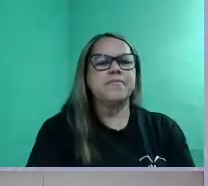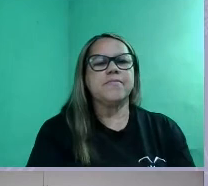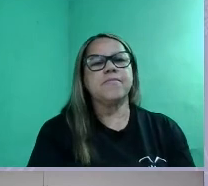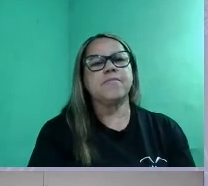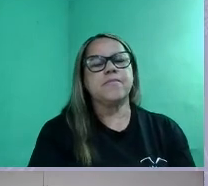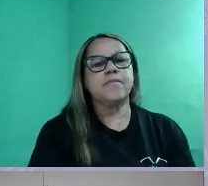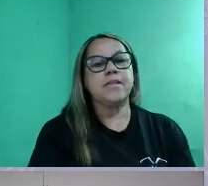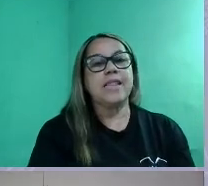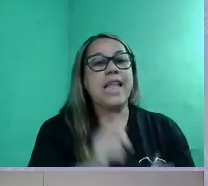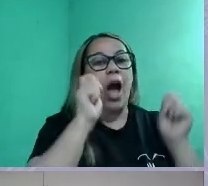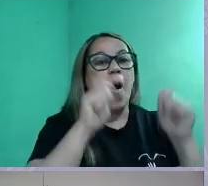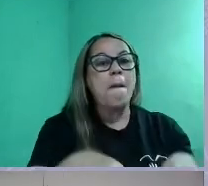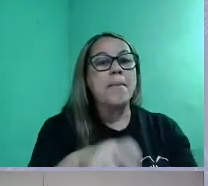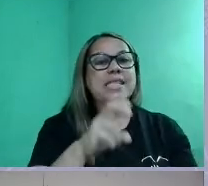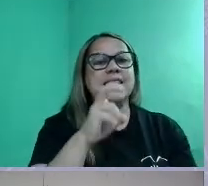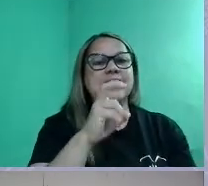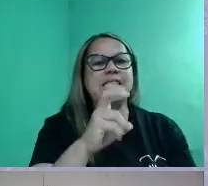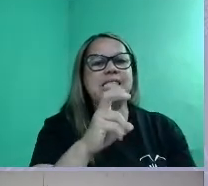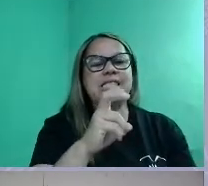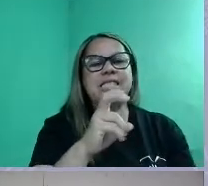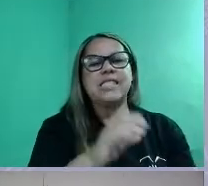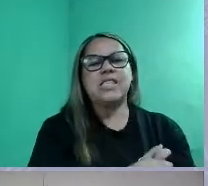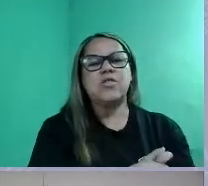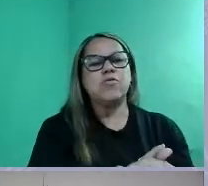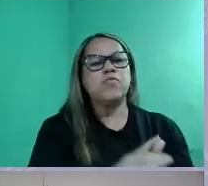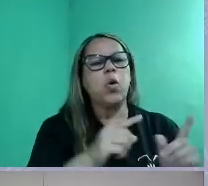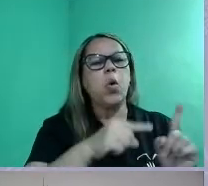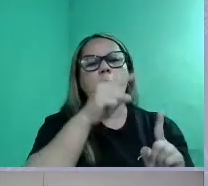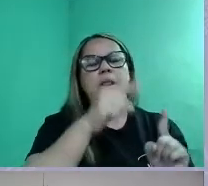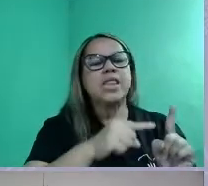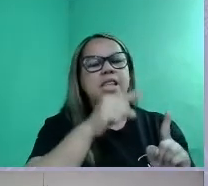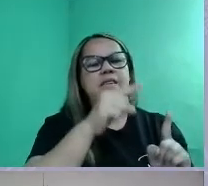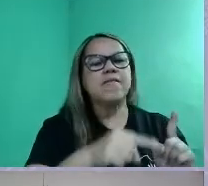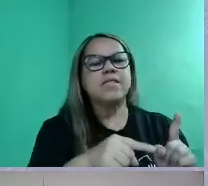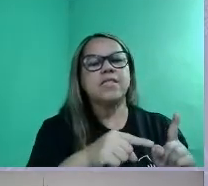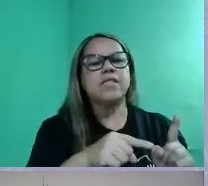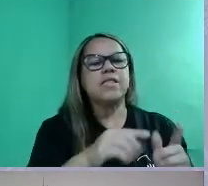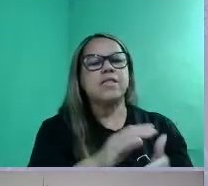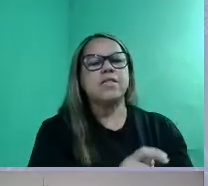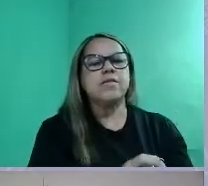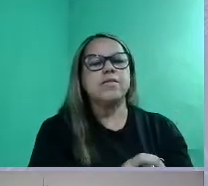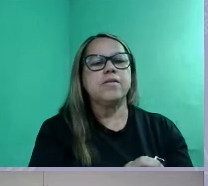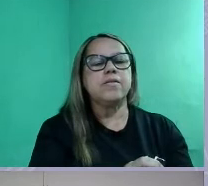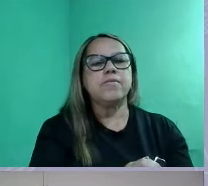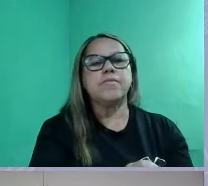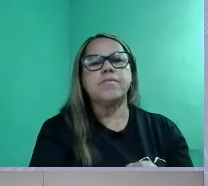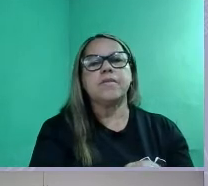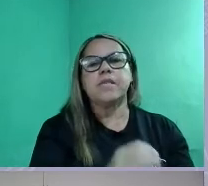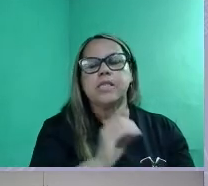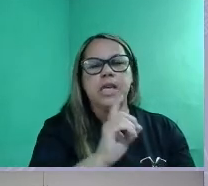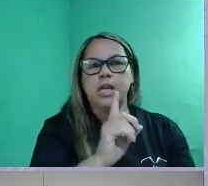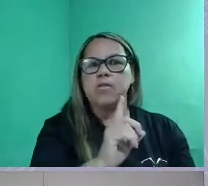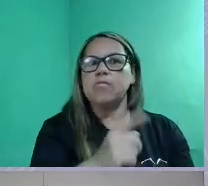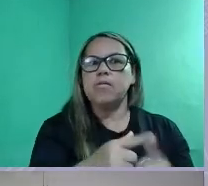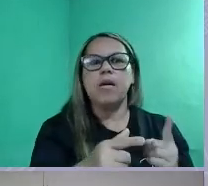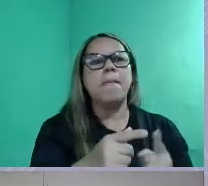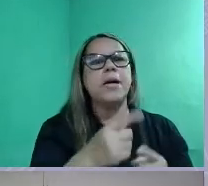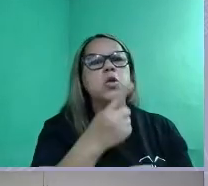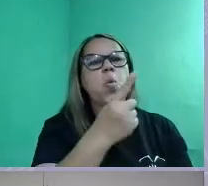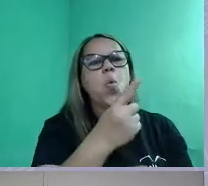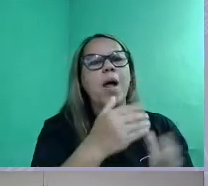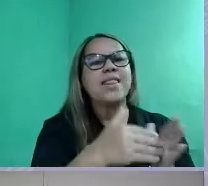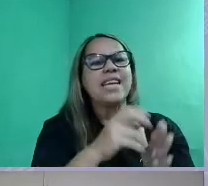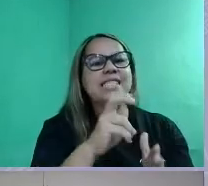Na competência 5, os de inversão de zero, não estou contando com esse com vocês, mas de 1 a 5,